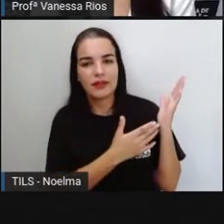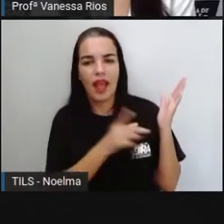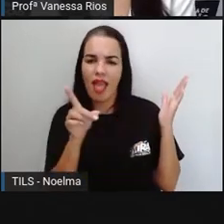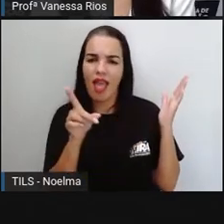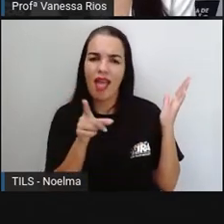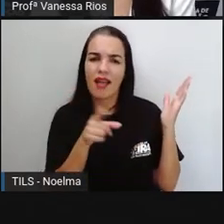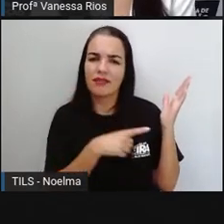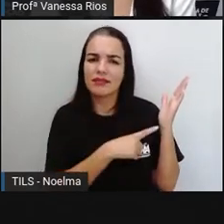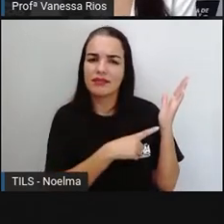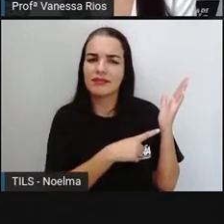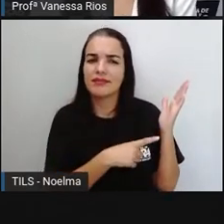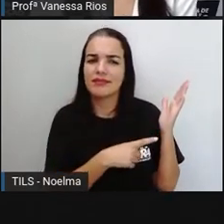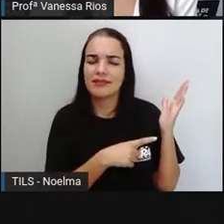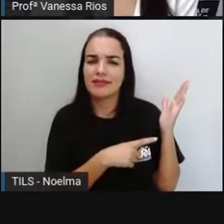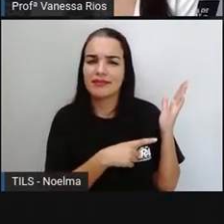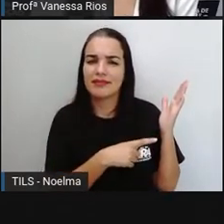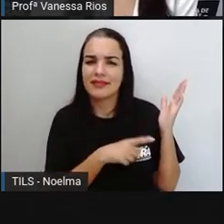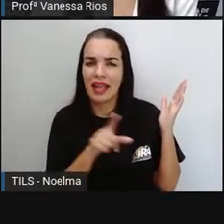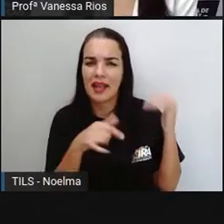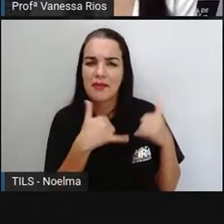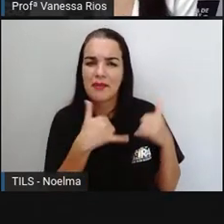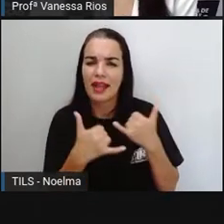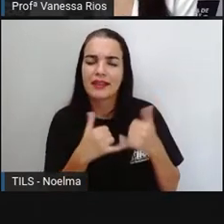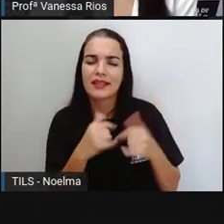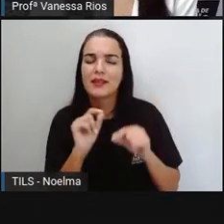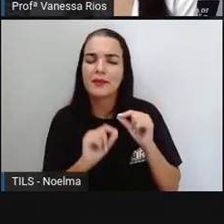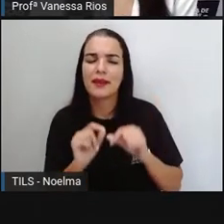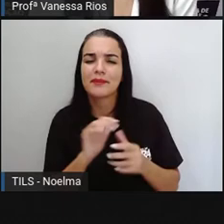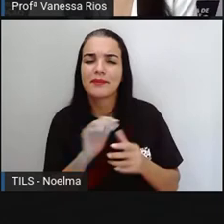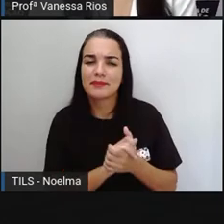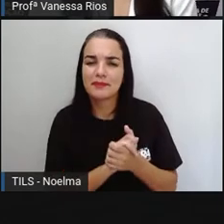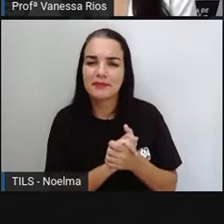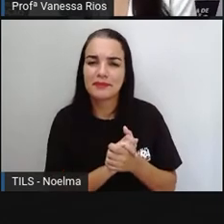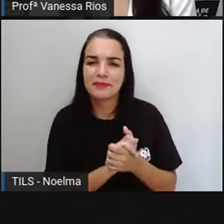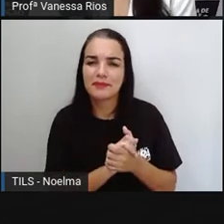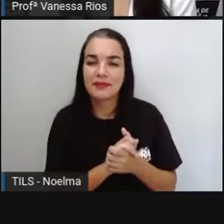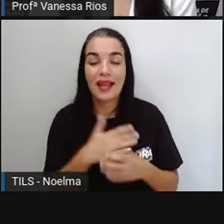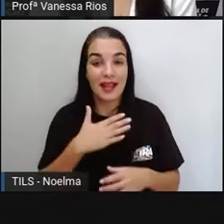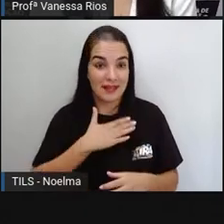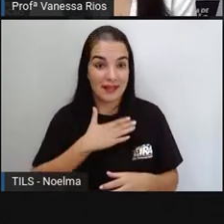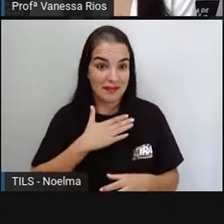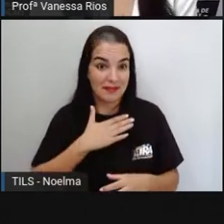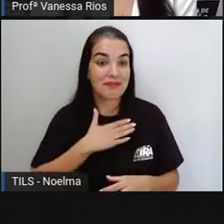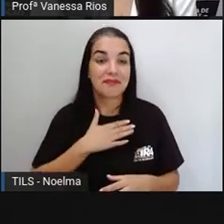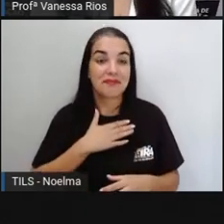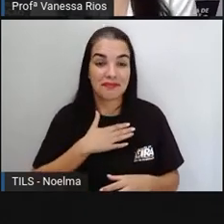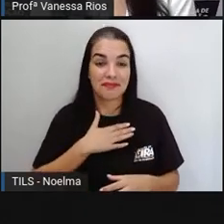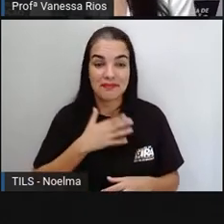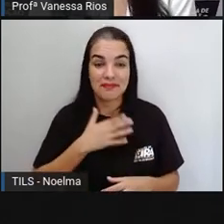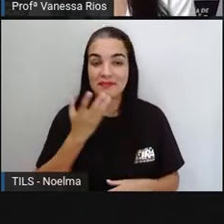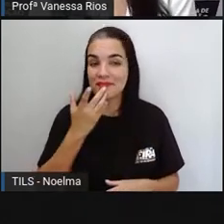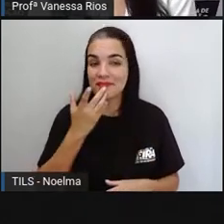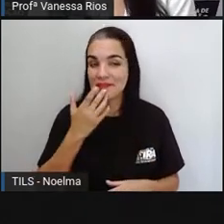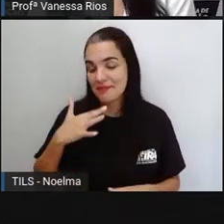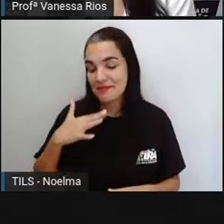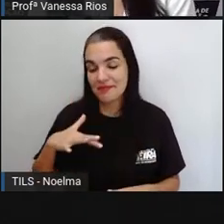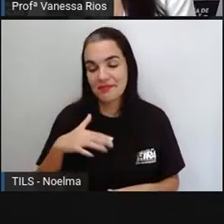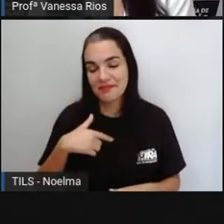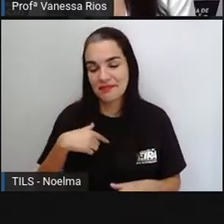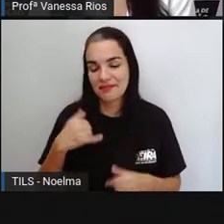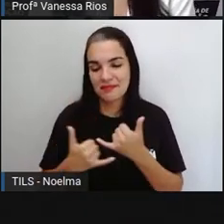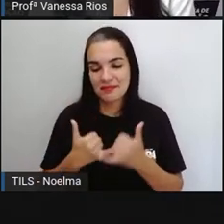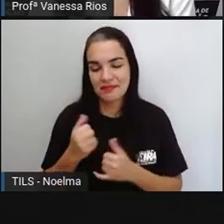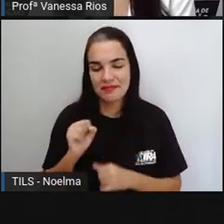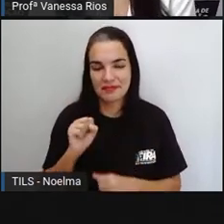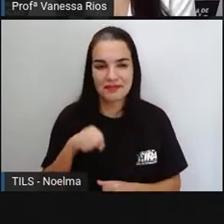agora, por exemplo, né? Traz aí uma brincadeira. Fez parte da minha infância. E eu gostaria de saber aí se você